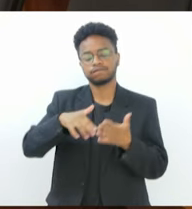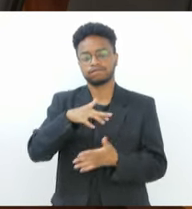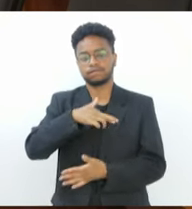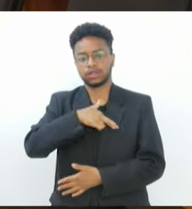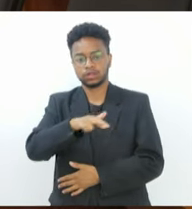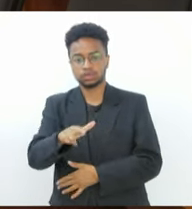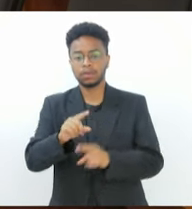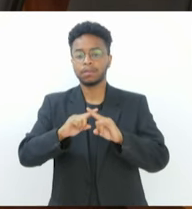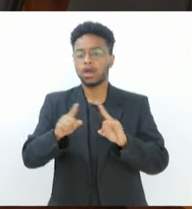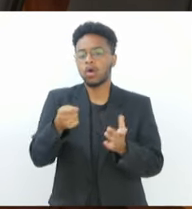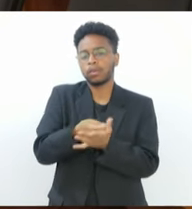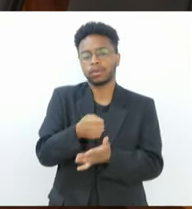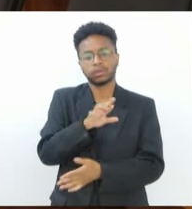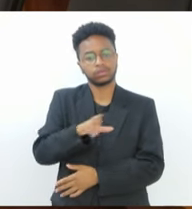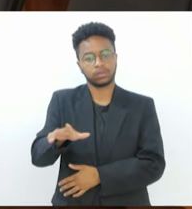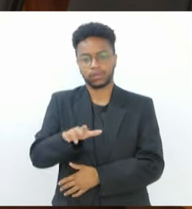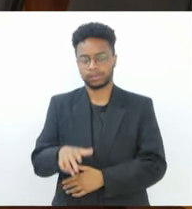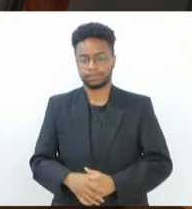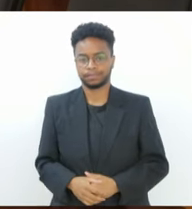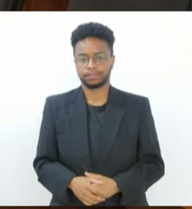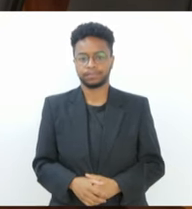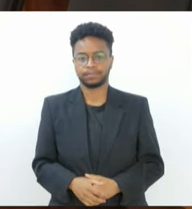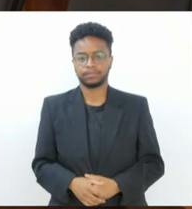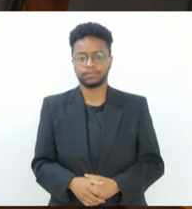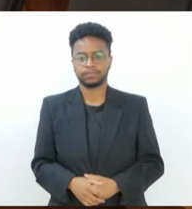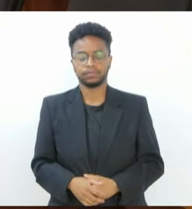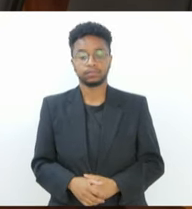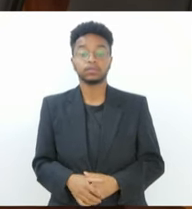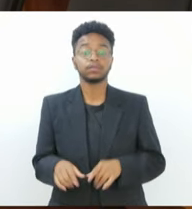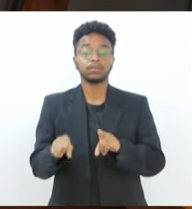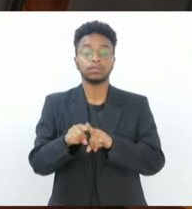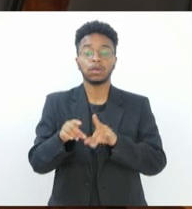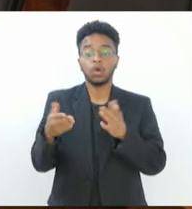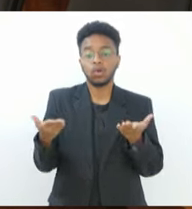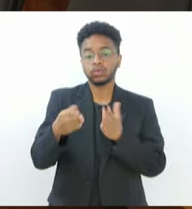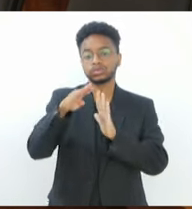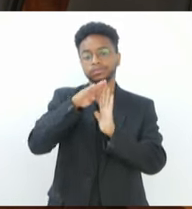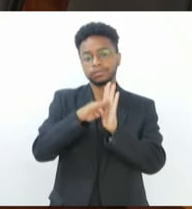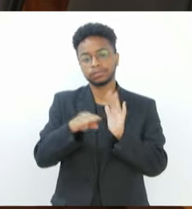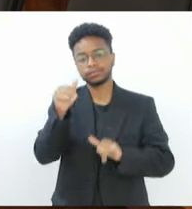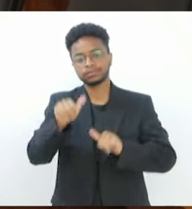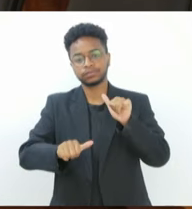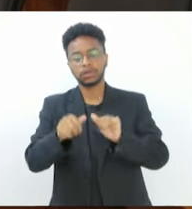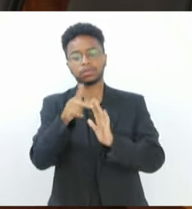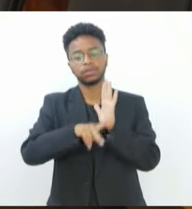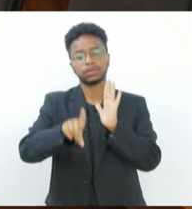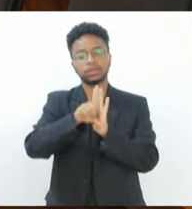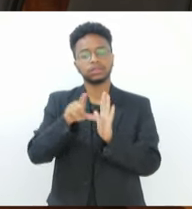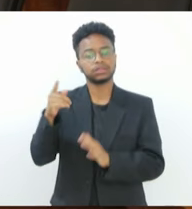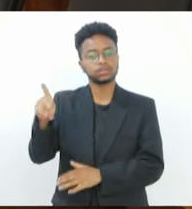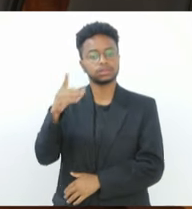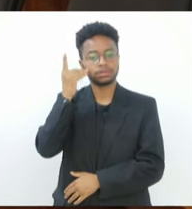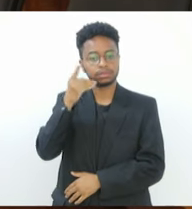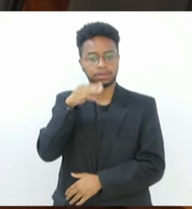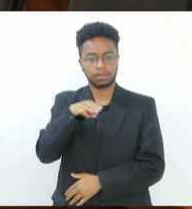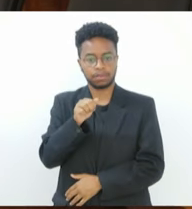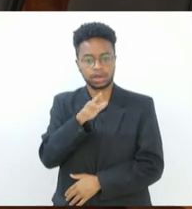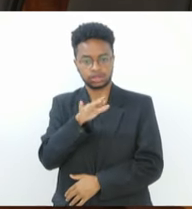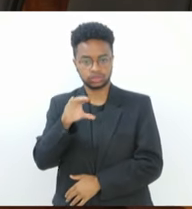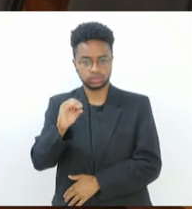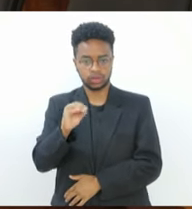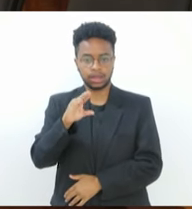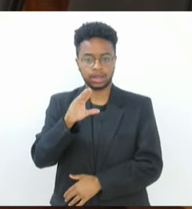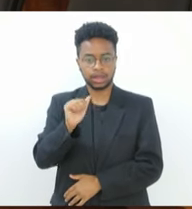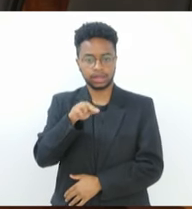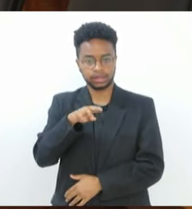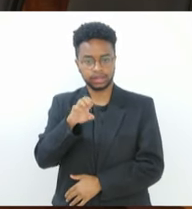não será obrigatória. Será analisado também na pauta de hoje o projeto do deputado Márcio Canella que cria o programa